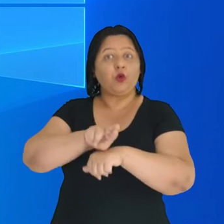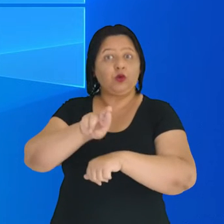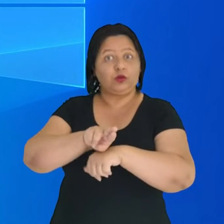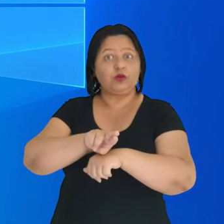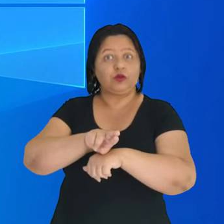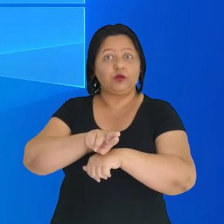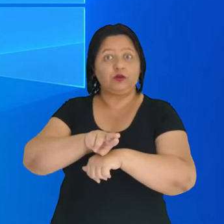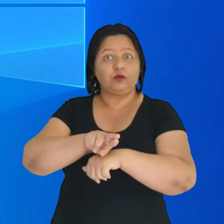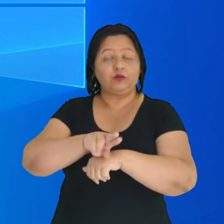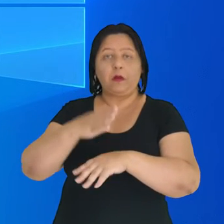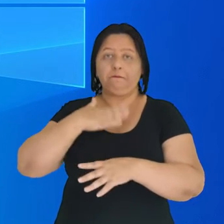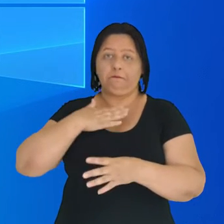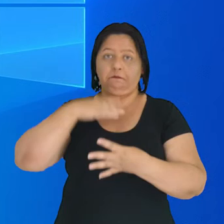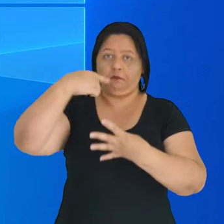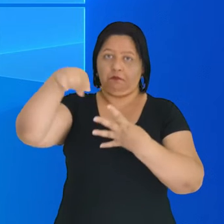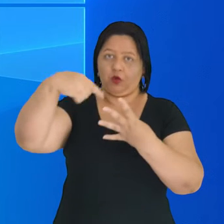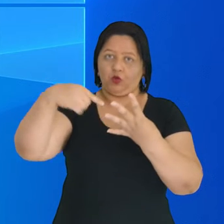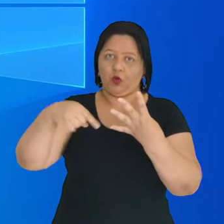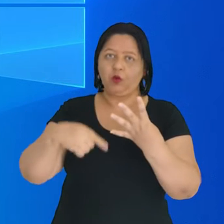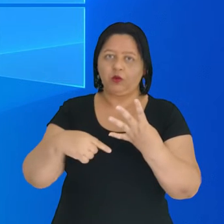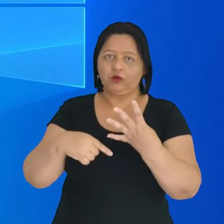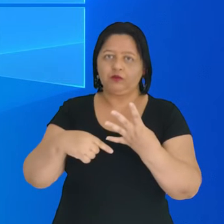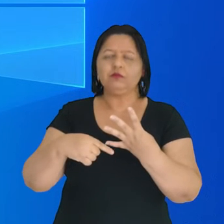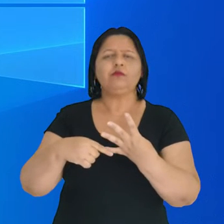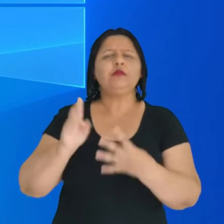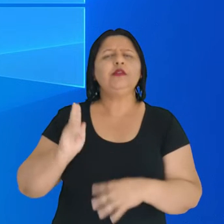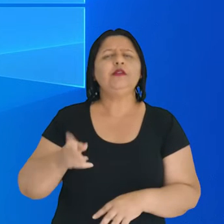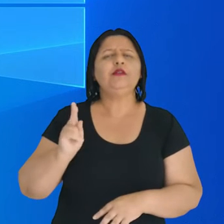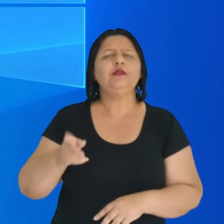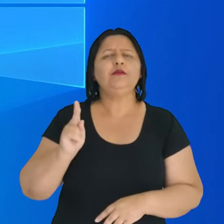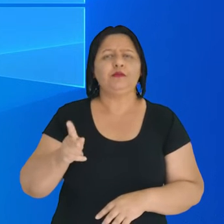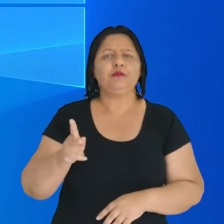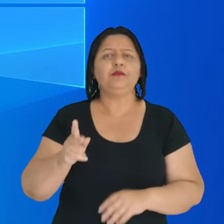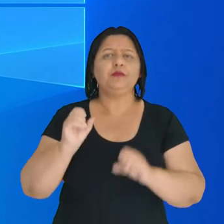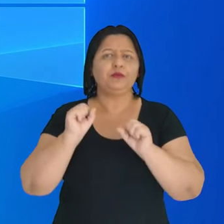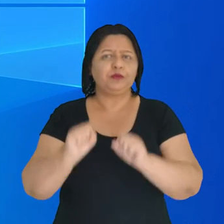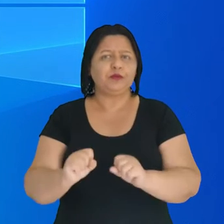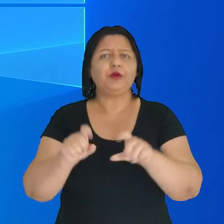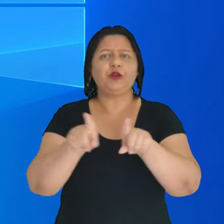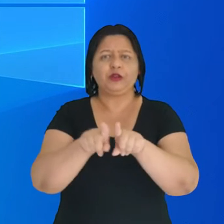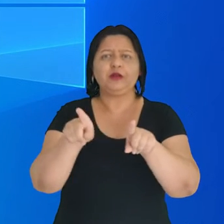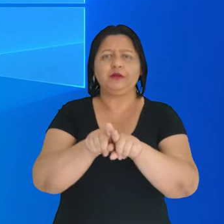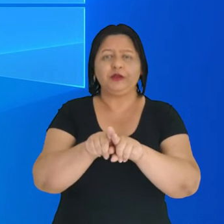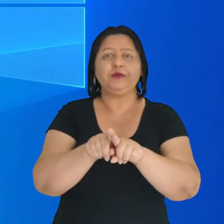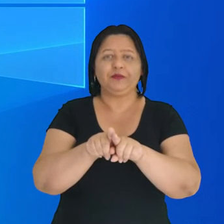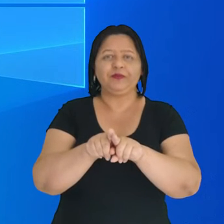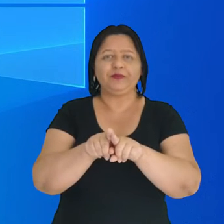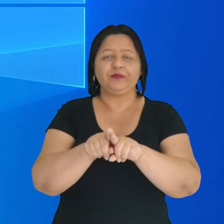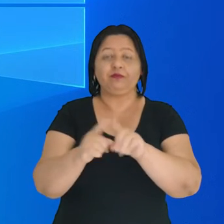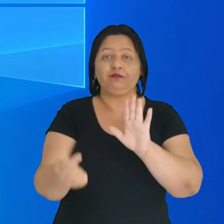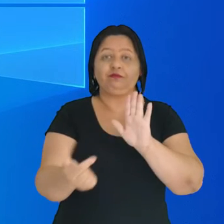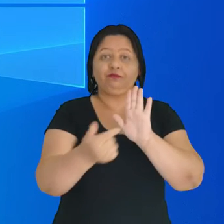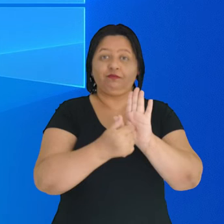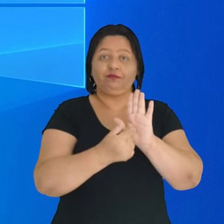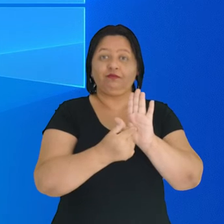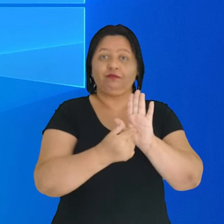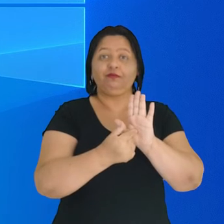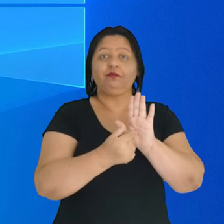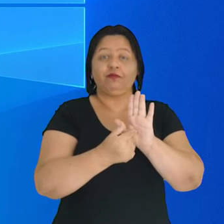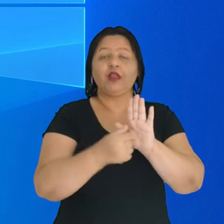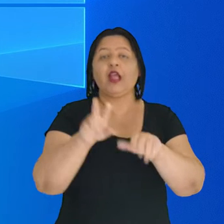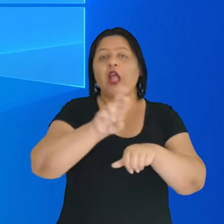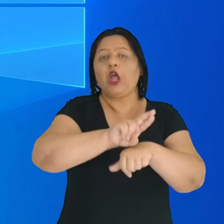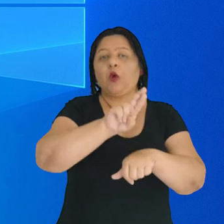para o meu tópico. O mesmo procedimento eu posso fazer também clicando